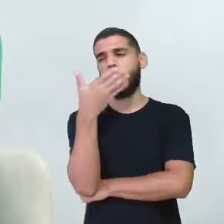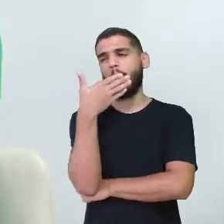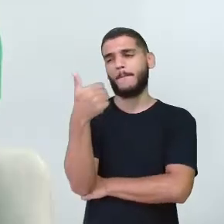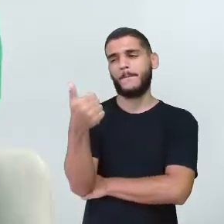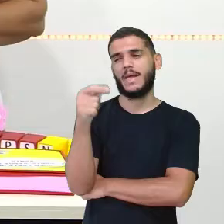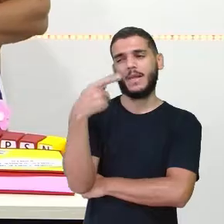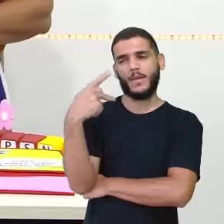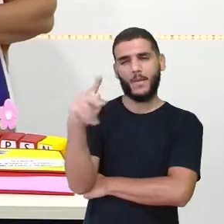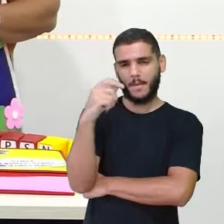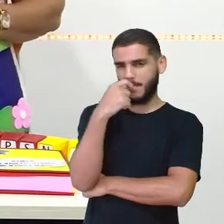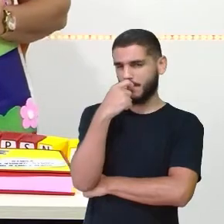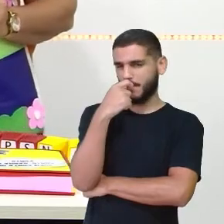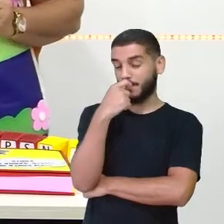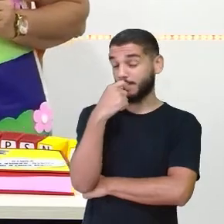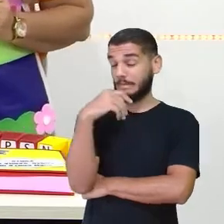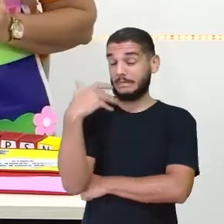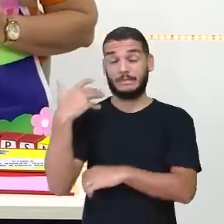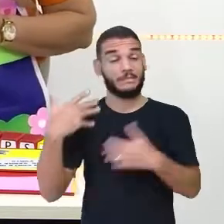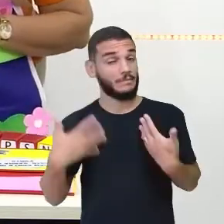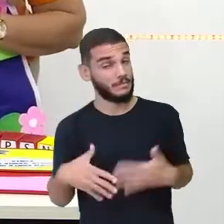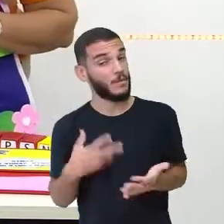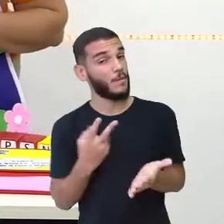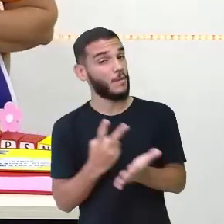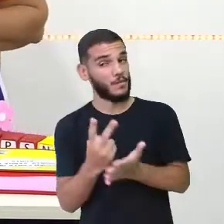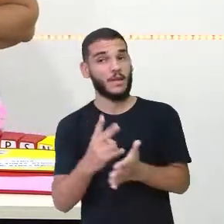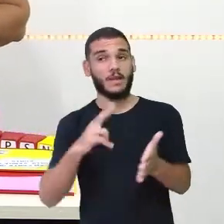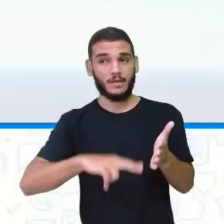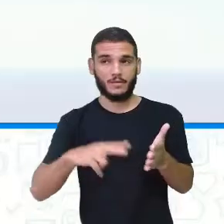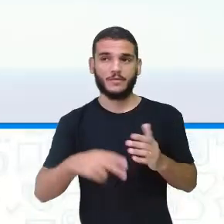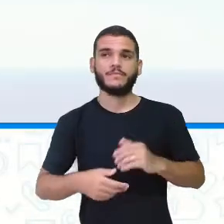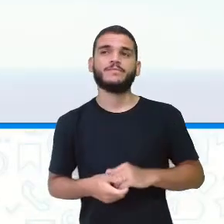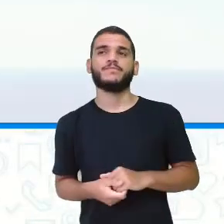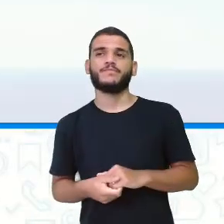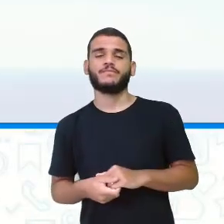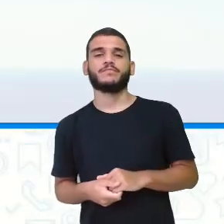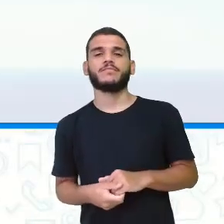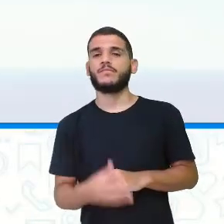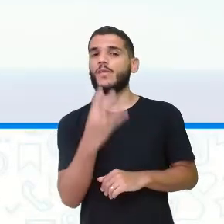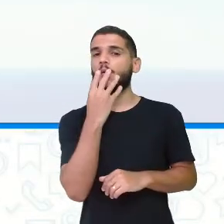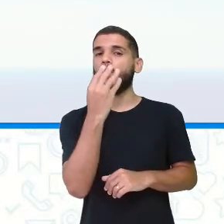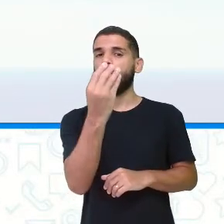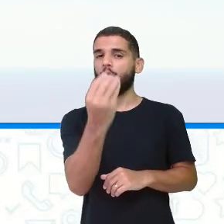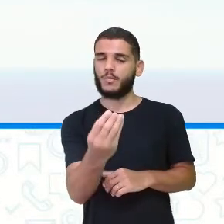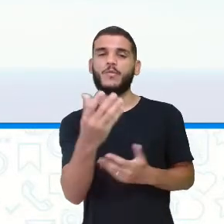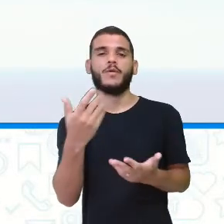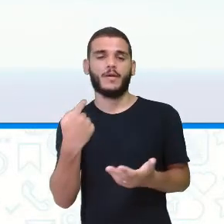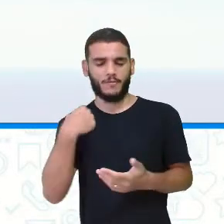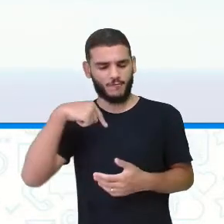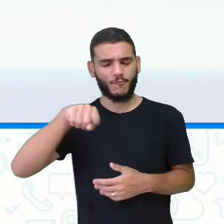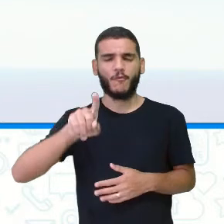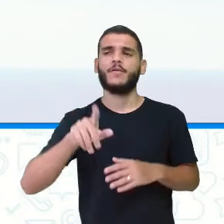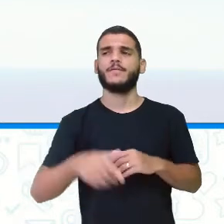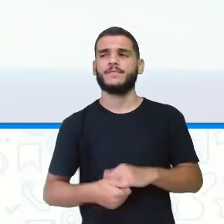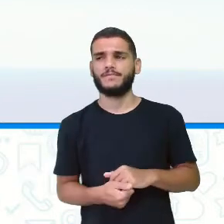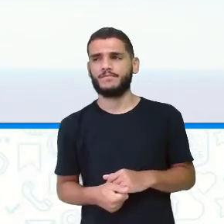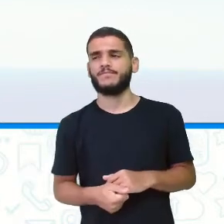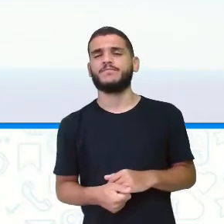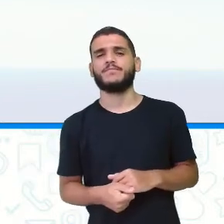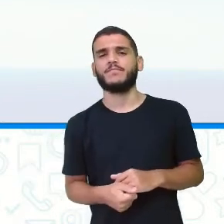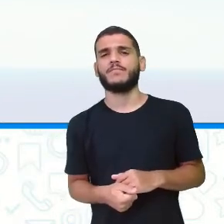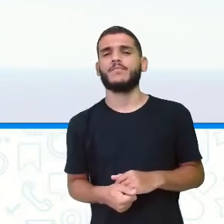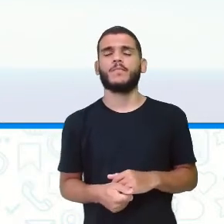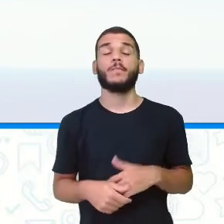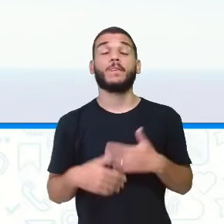vamos ver? Vou continuar a leitura, tá? O tucano foi. O tucano, mesmo